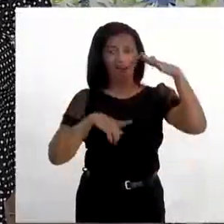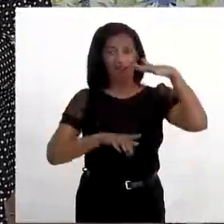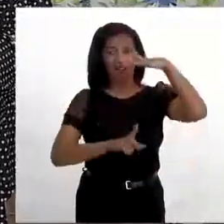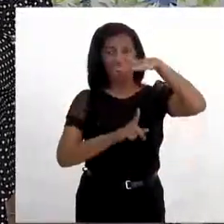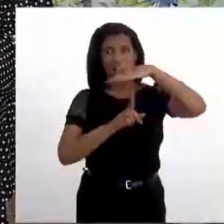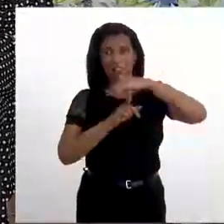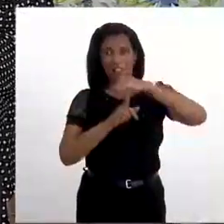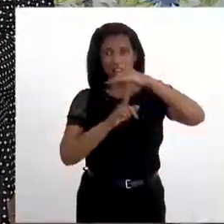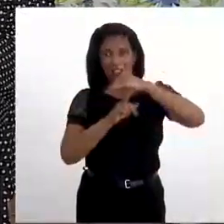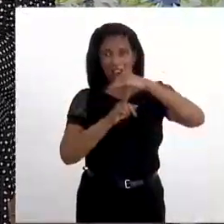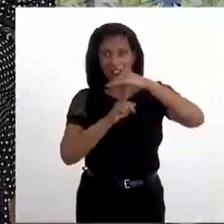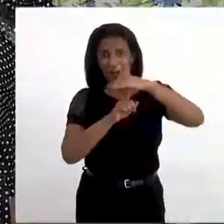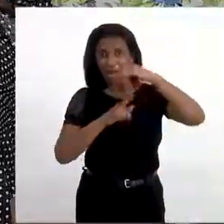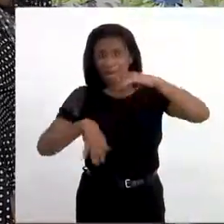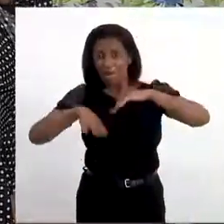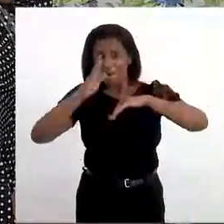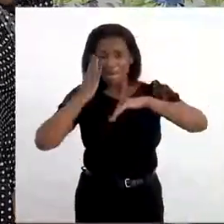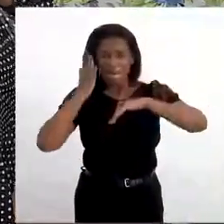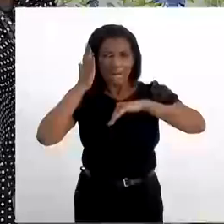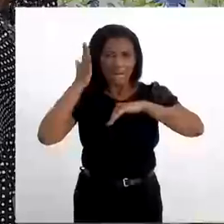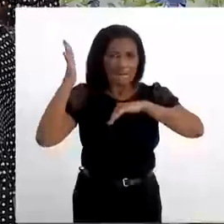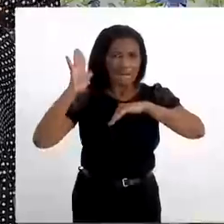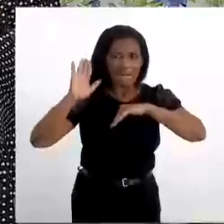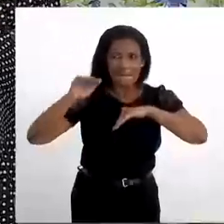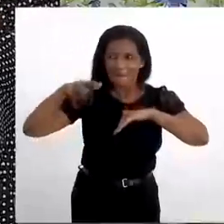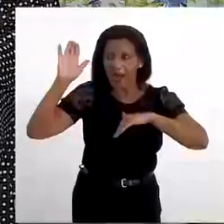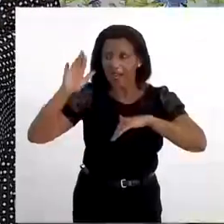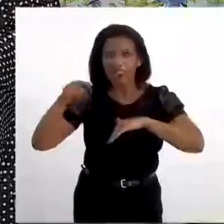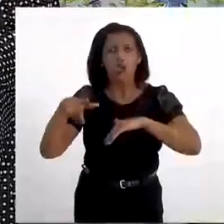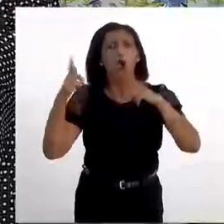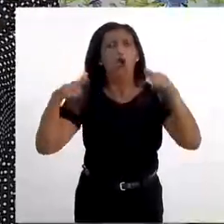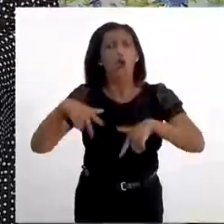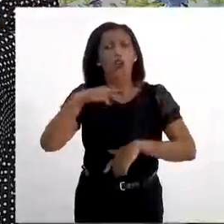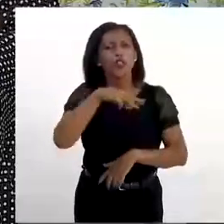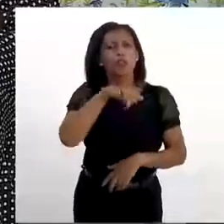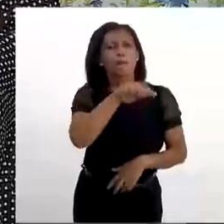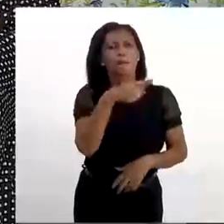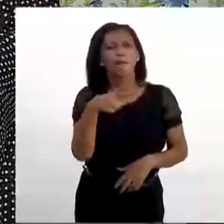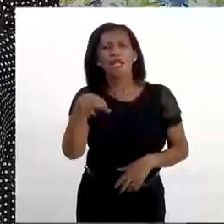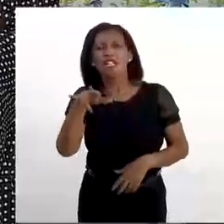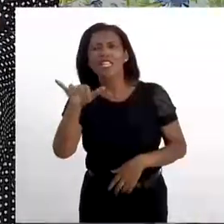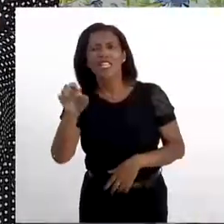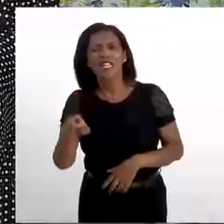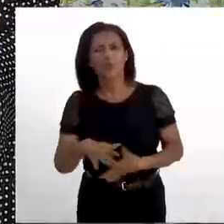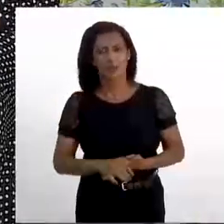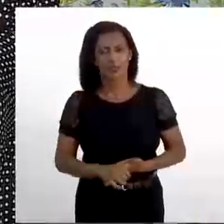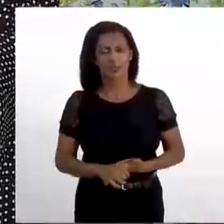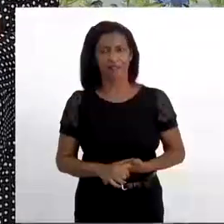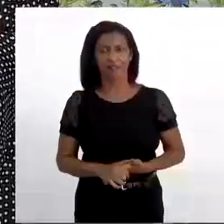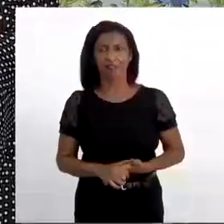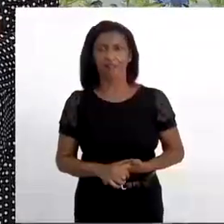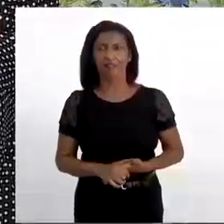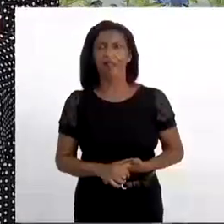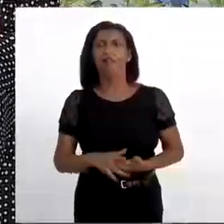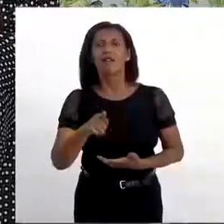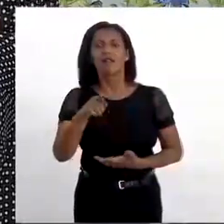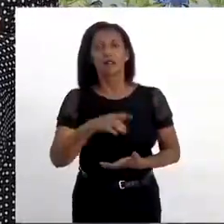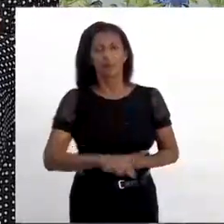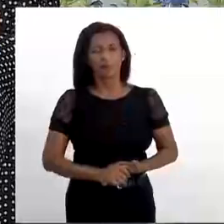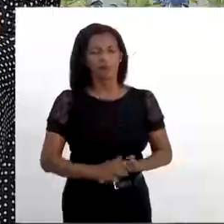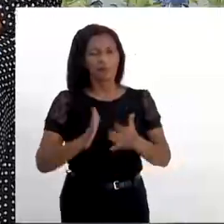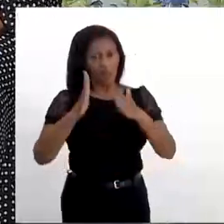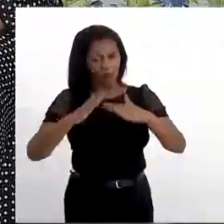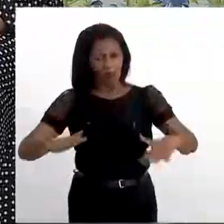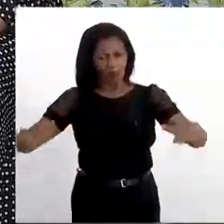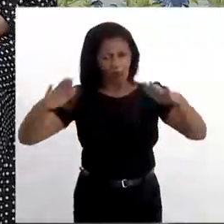procurados. É verdade. As pessoas chegam e perguntam logo onde está o estande de Mãe Nilce. Mãe Nilce é bonito uma roda de candomblé assim.